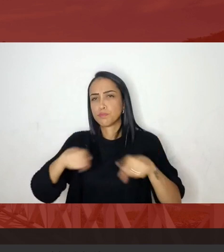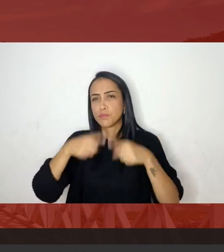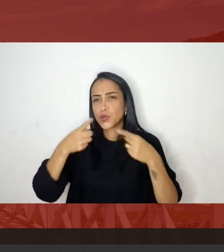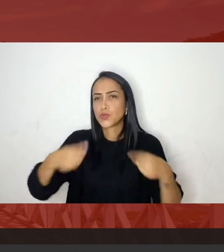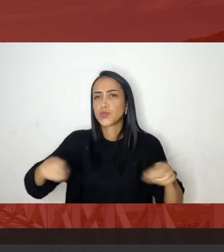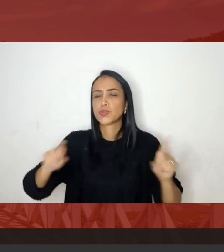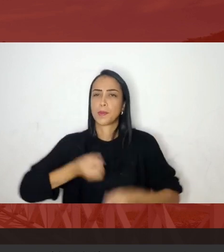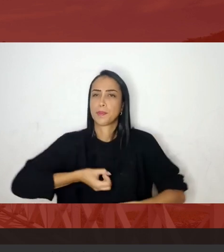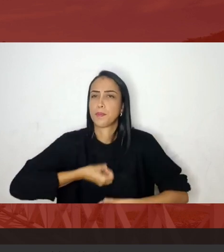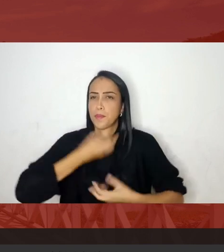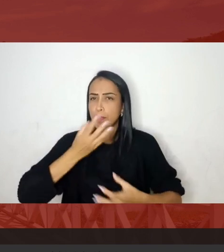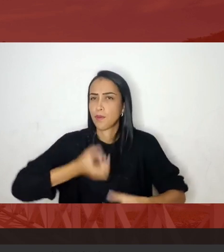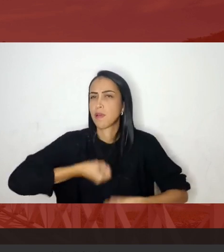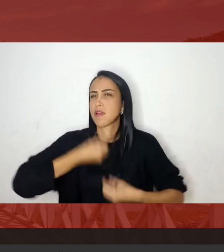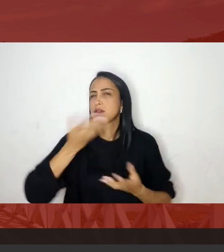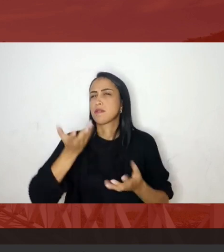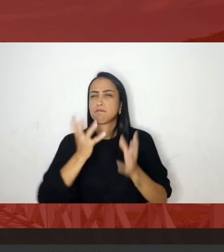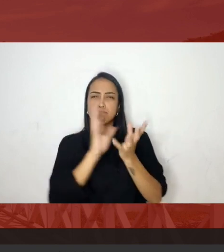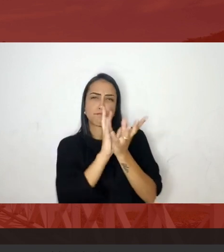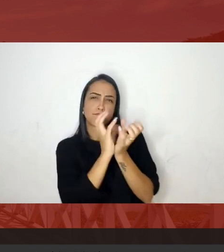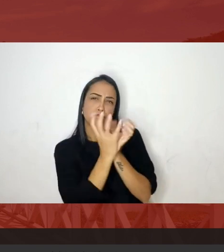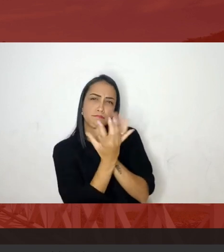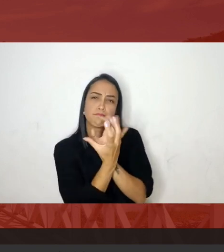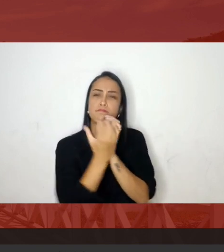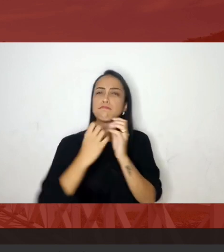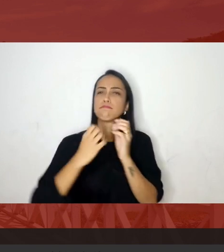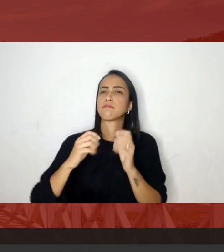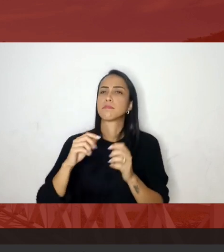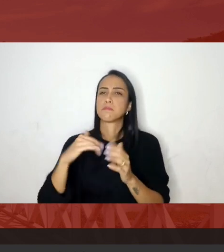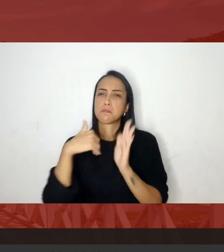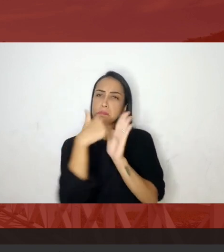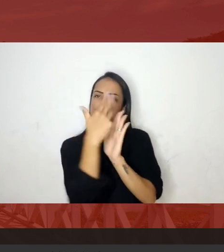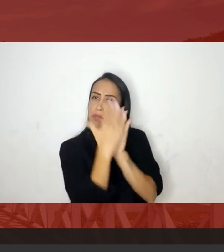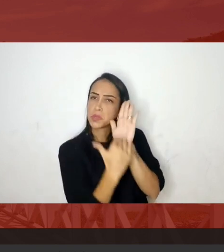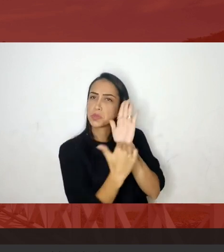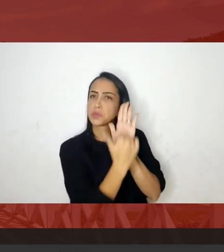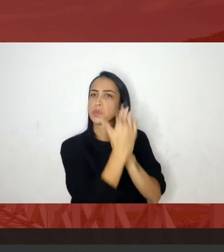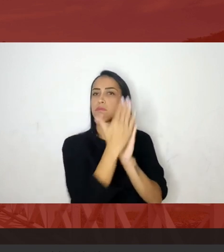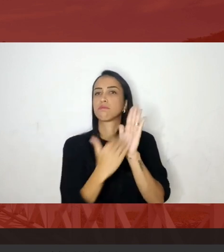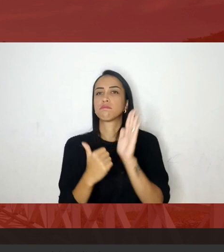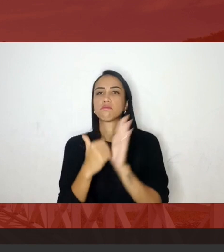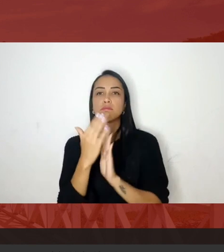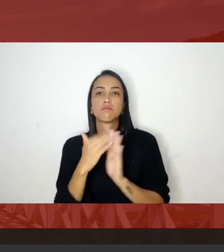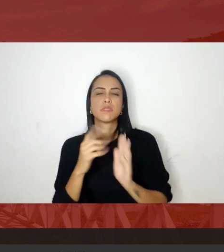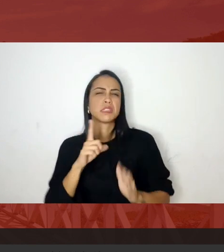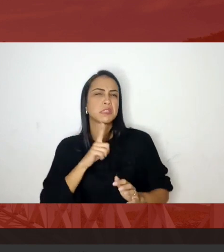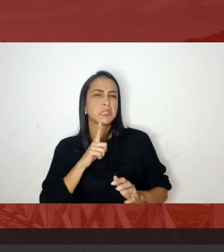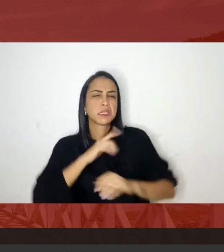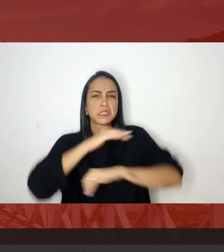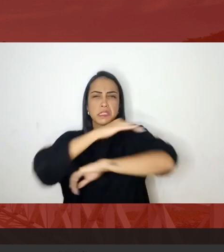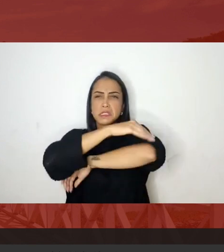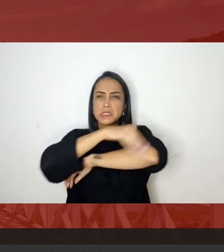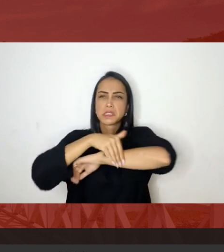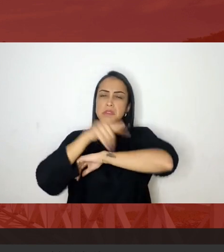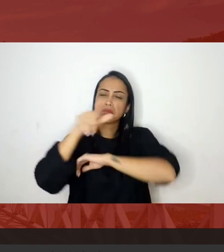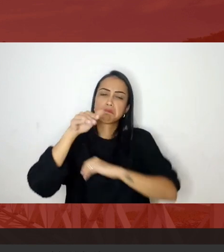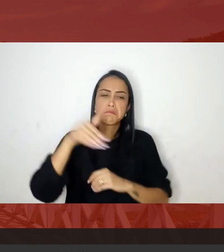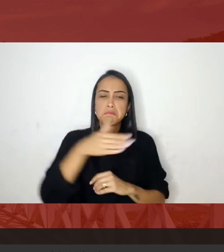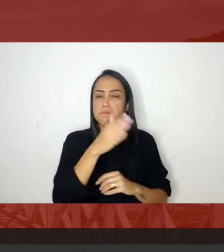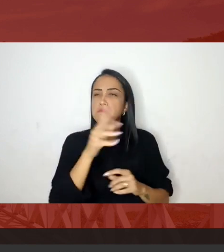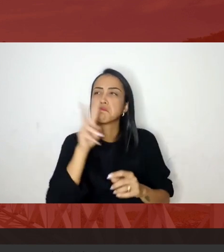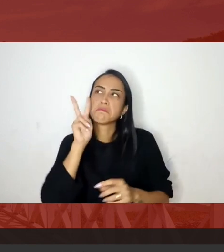escultores de seus pintores que a cada esquina nós encontramos é exatamente